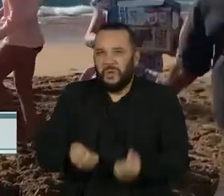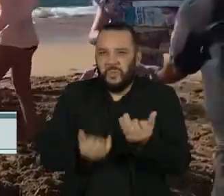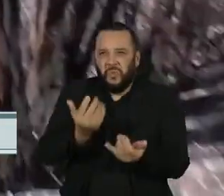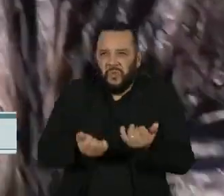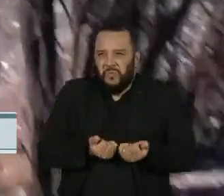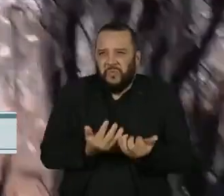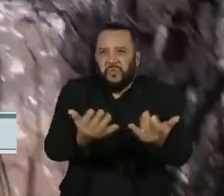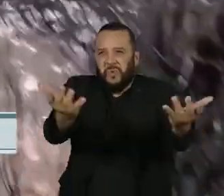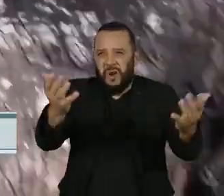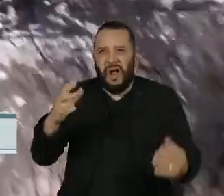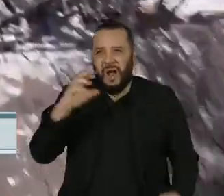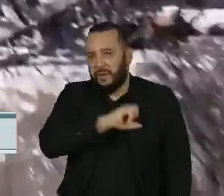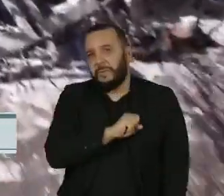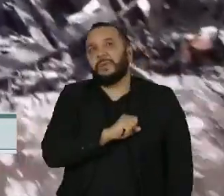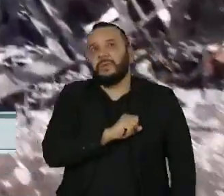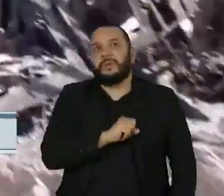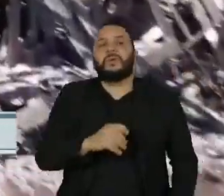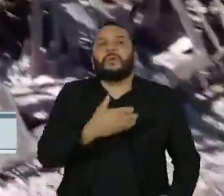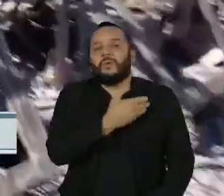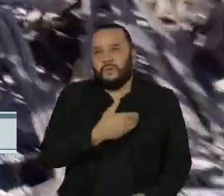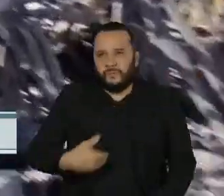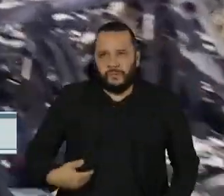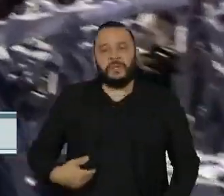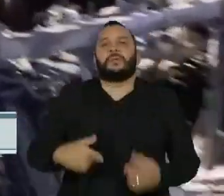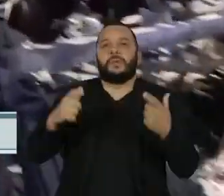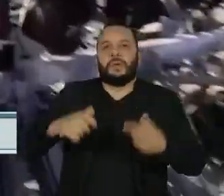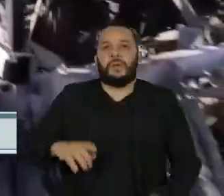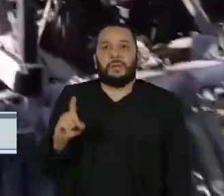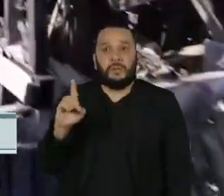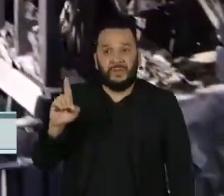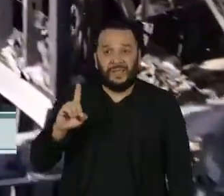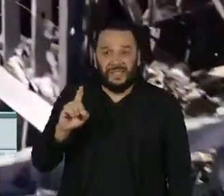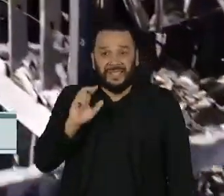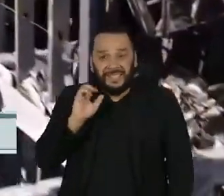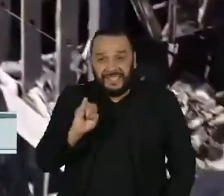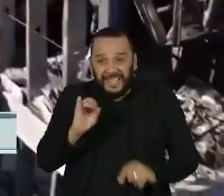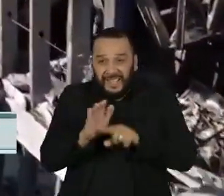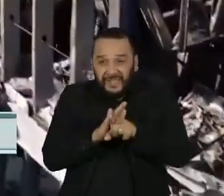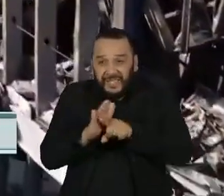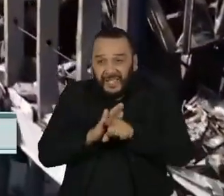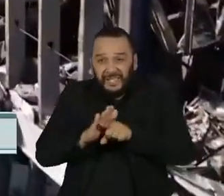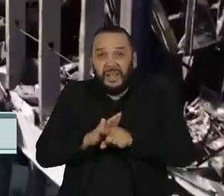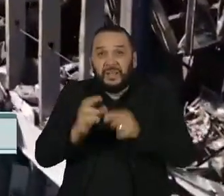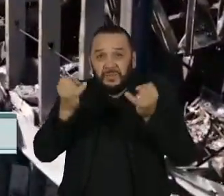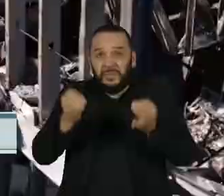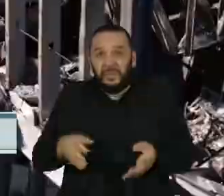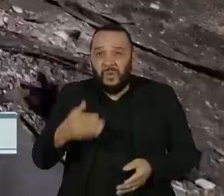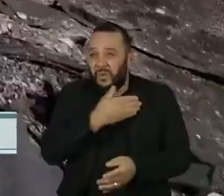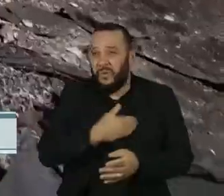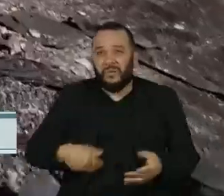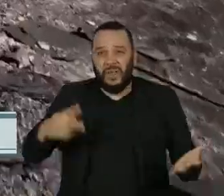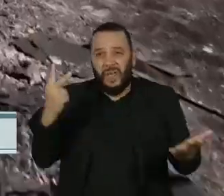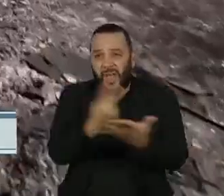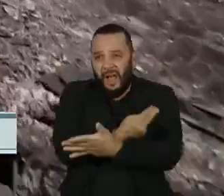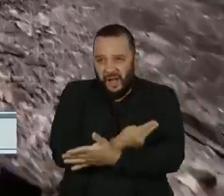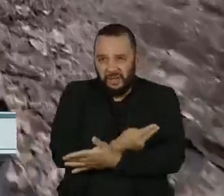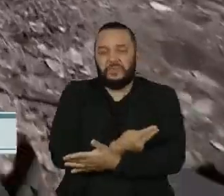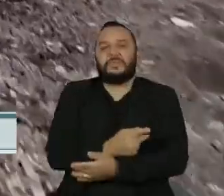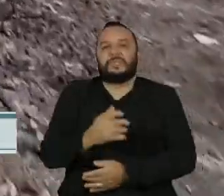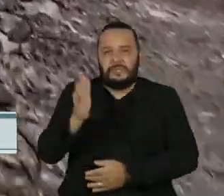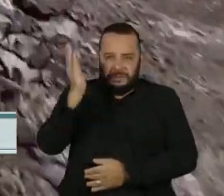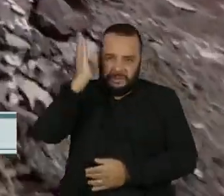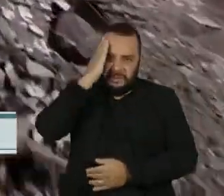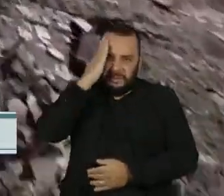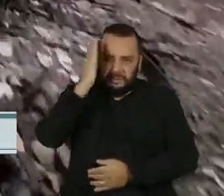região. O governo local é democrata e se a investigação confirmar que houve negligência no combate ao incêndio, já se